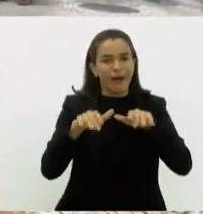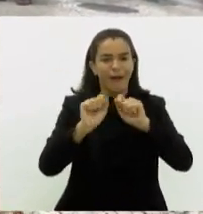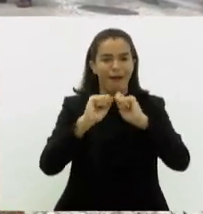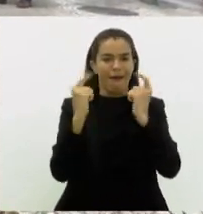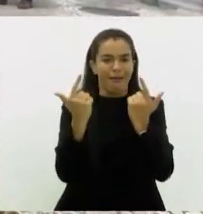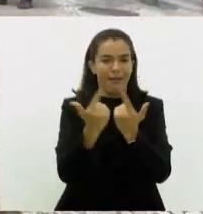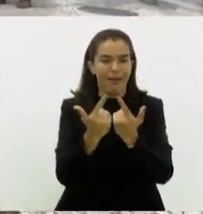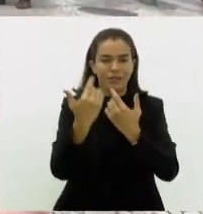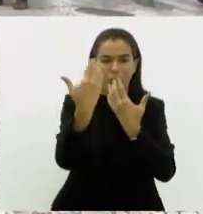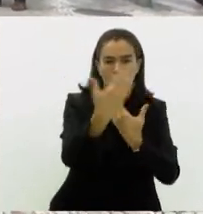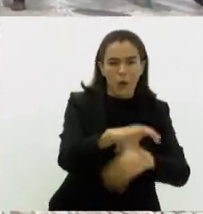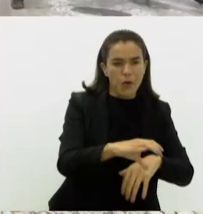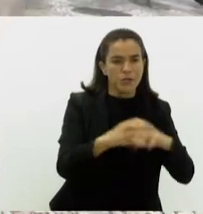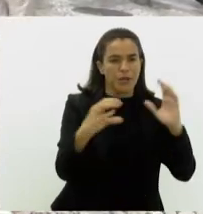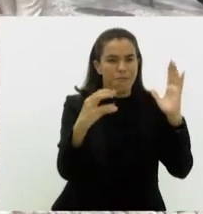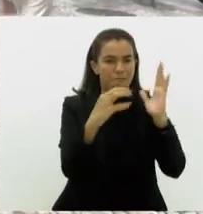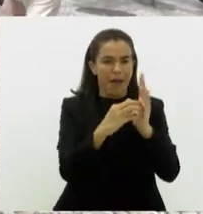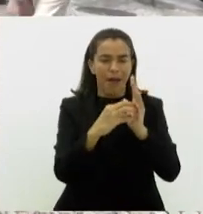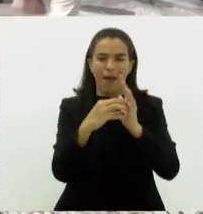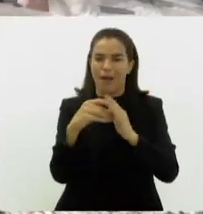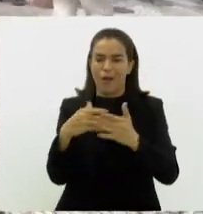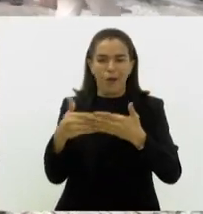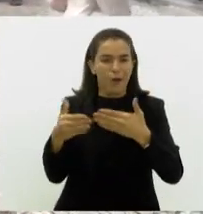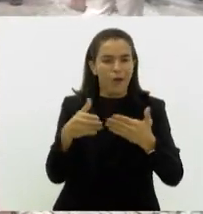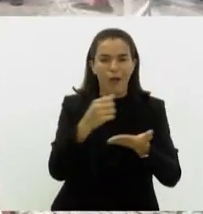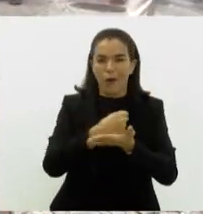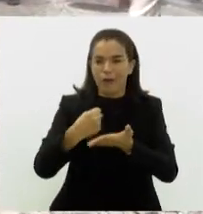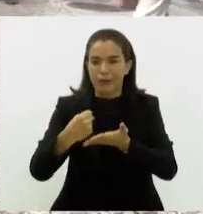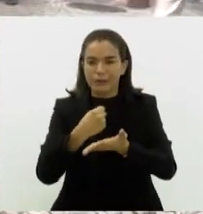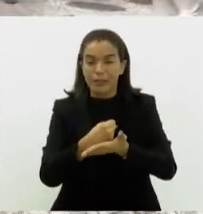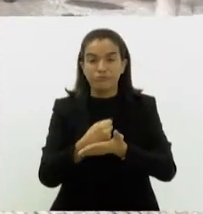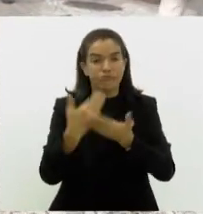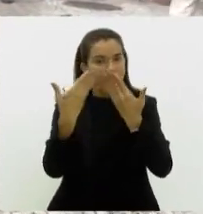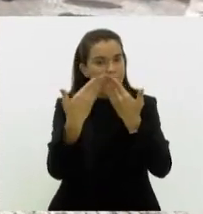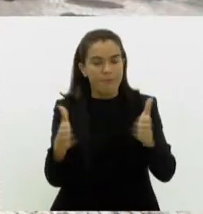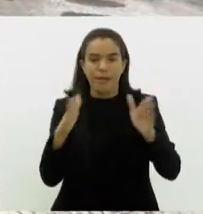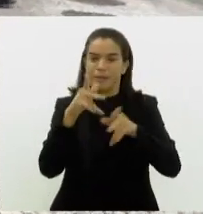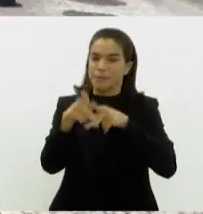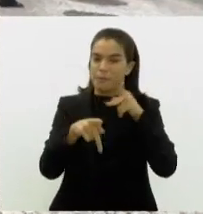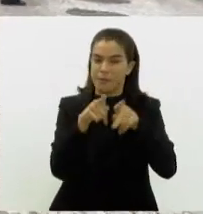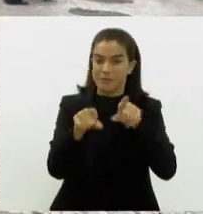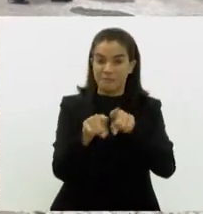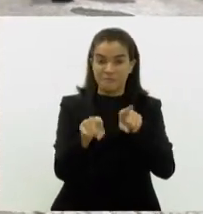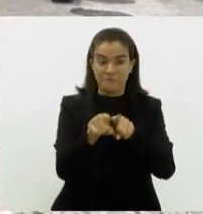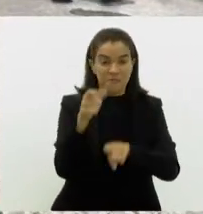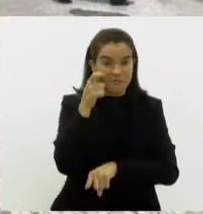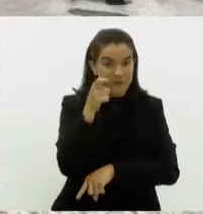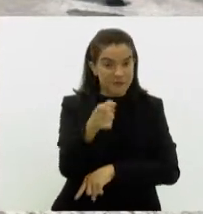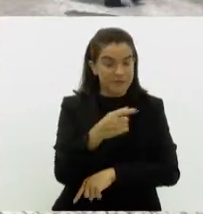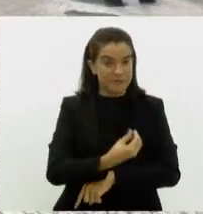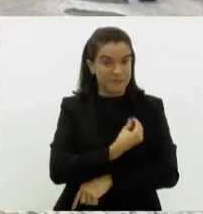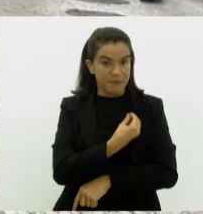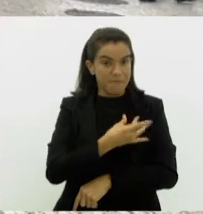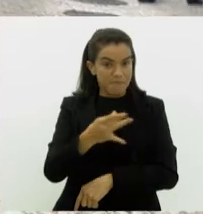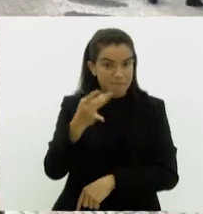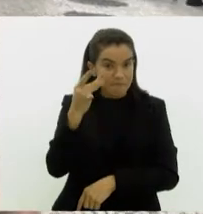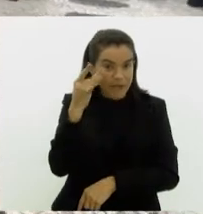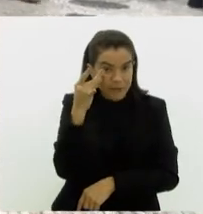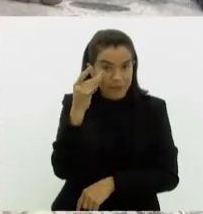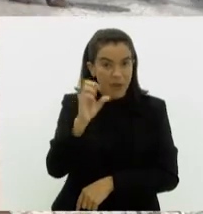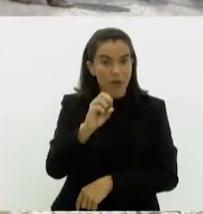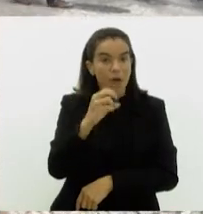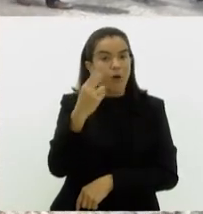comissionados, concursados, requisitados, mas também aberta a toda a população que quiser participar presencialmente